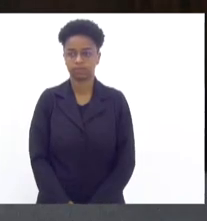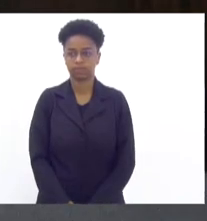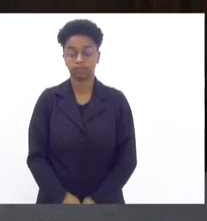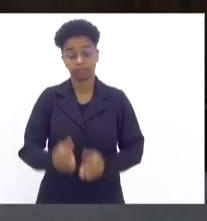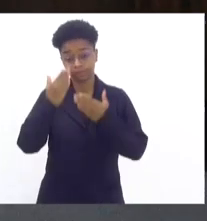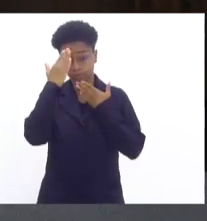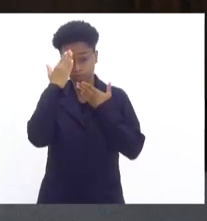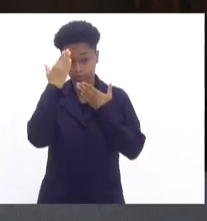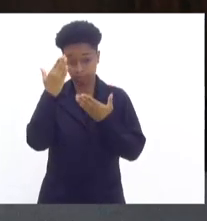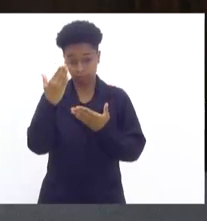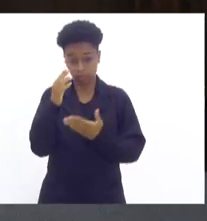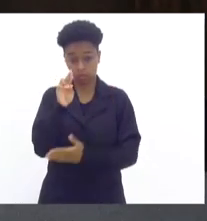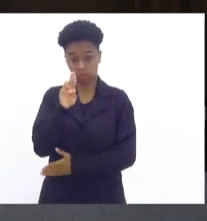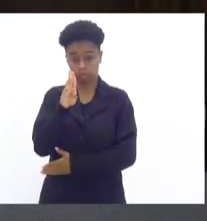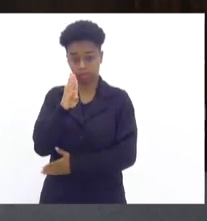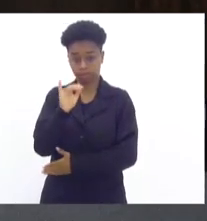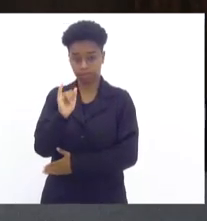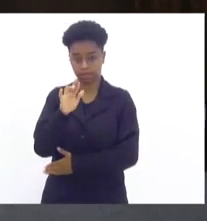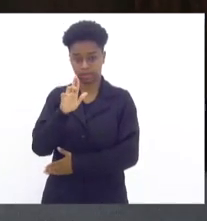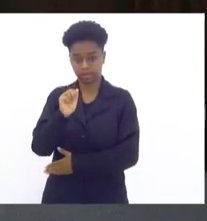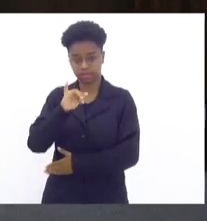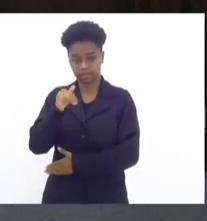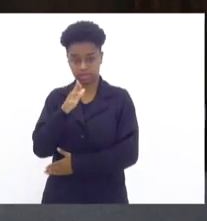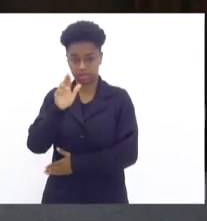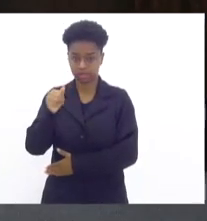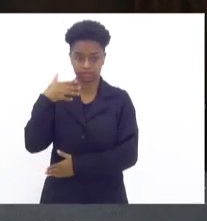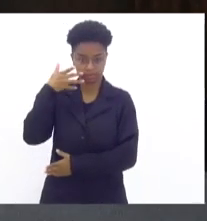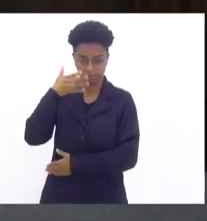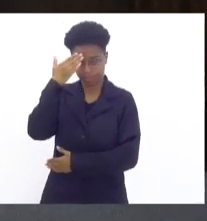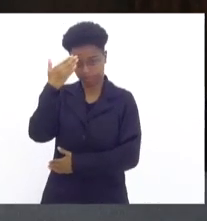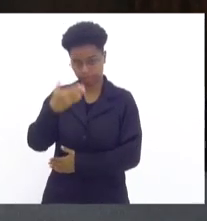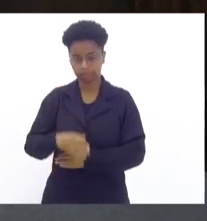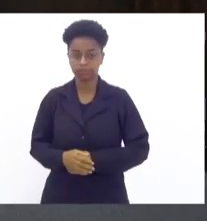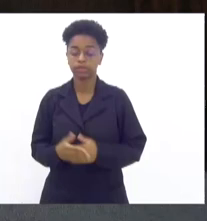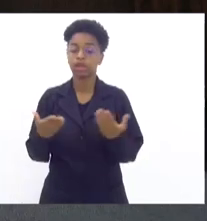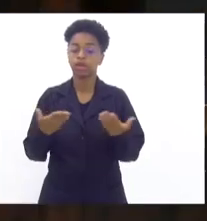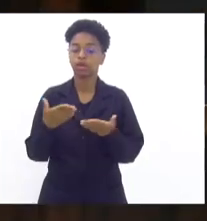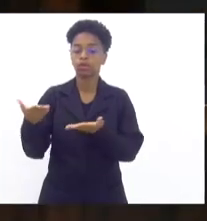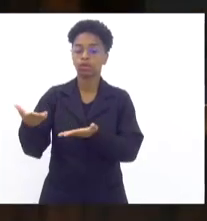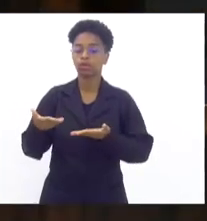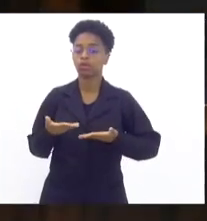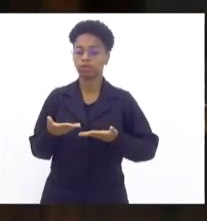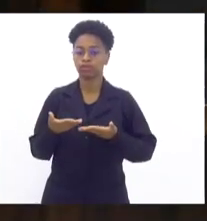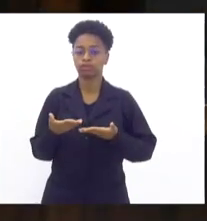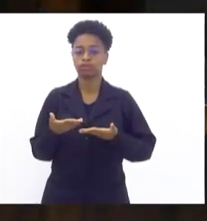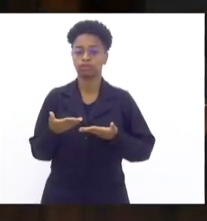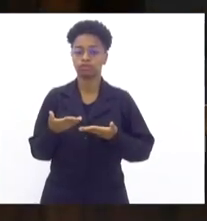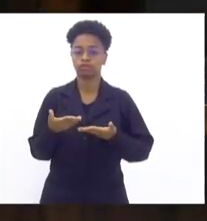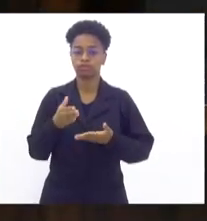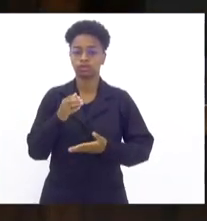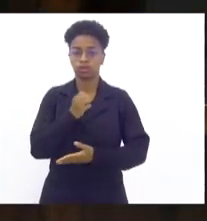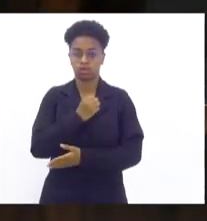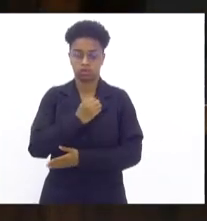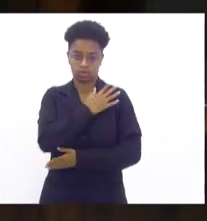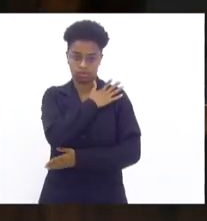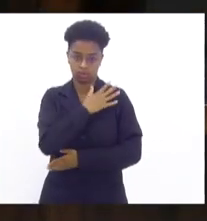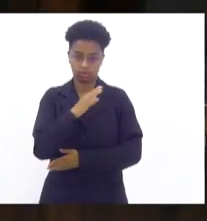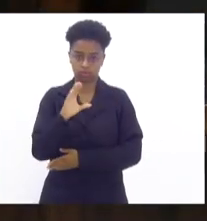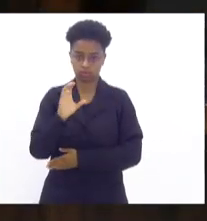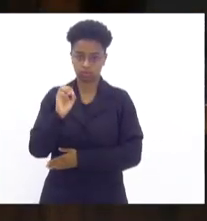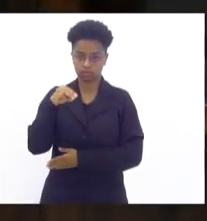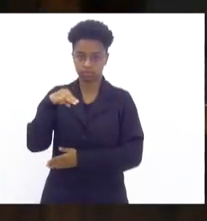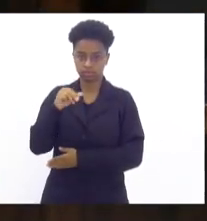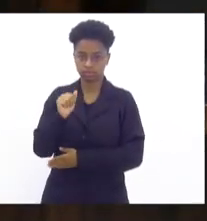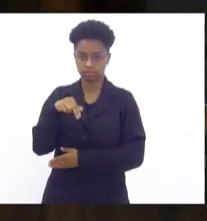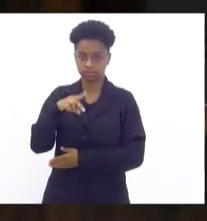Ubirajara, pela exposição. Passo a palavra, então, para o comandante do